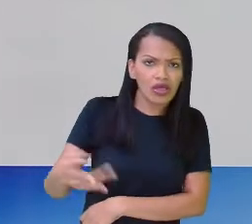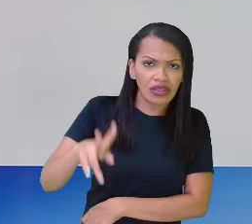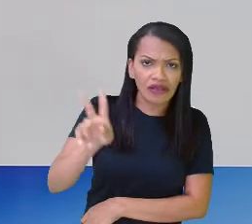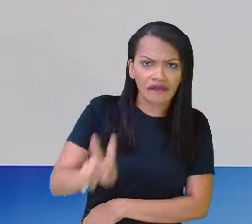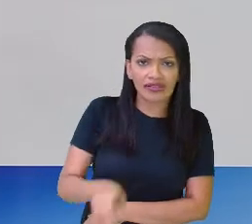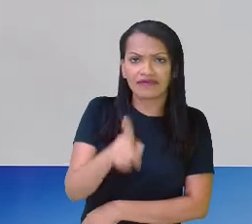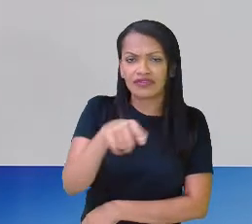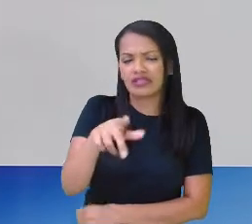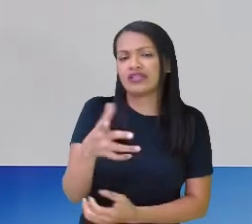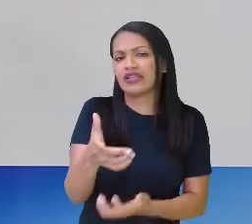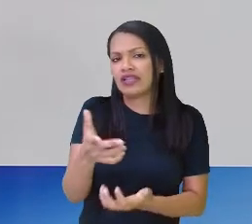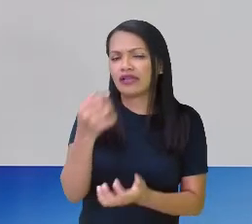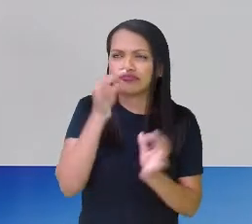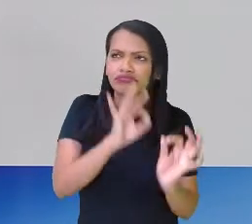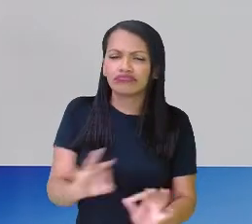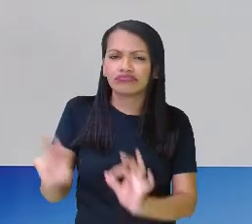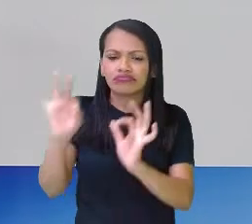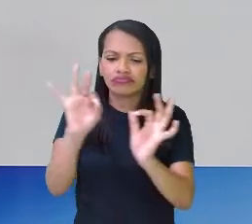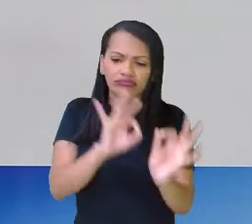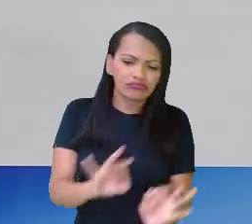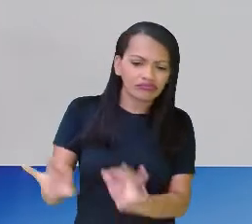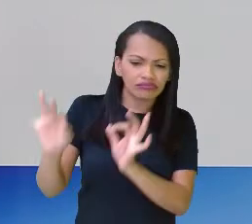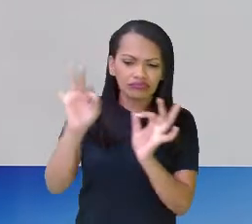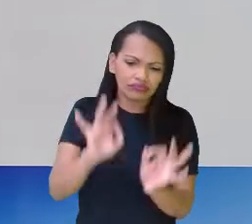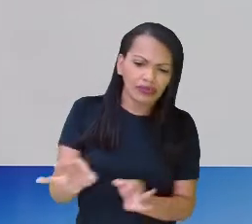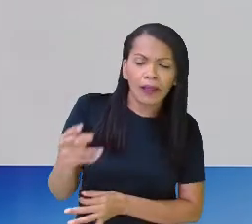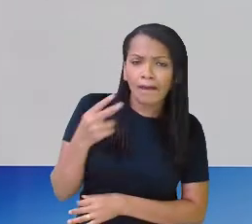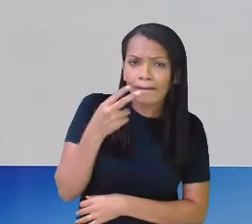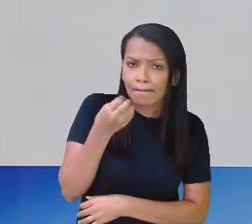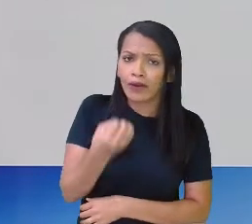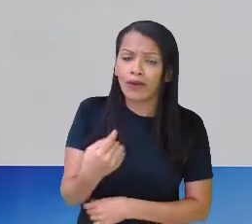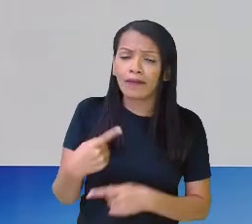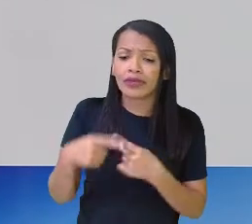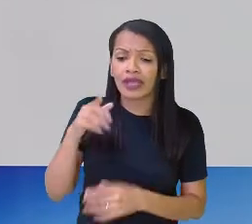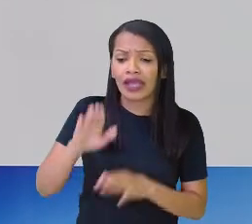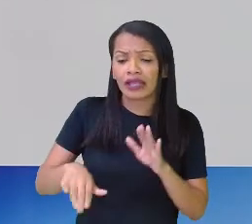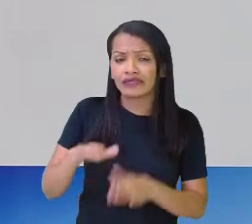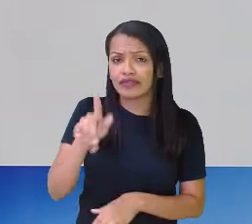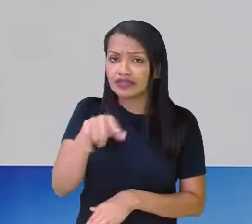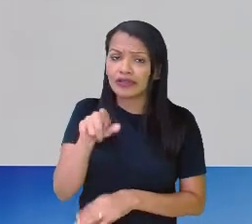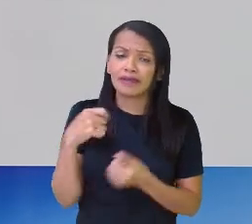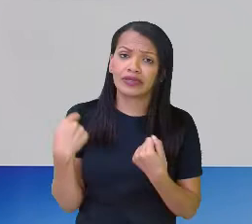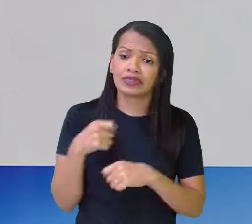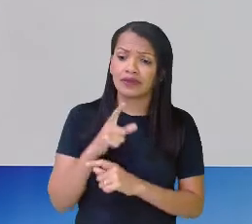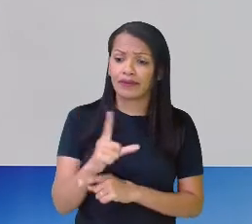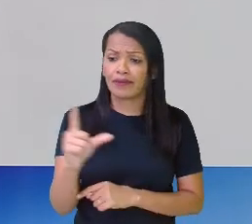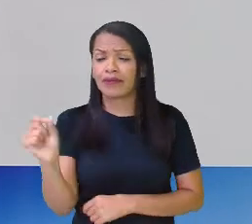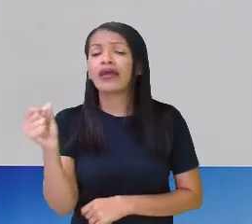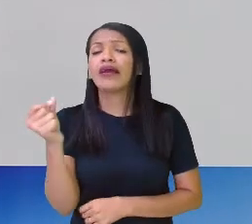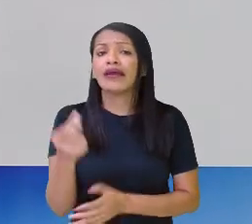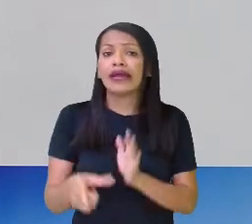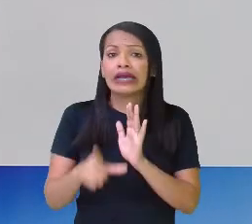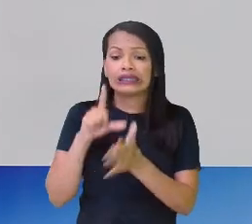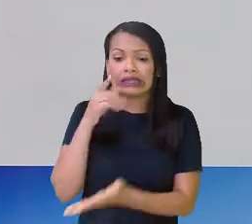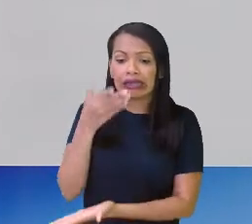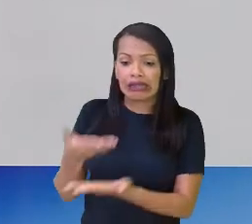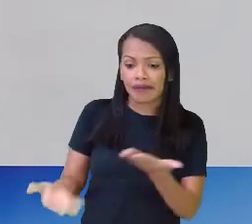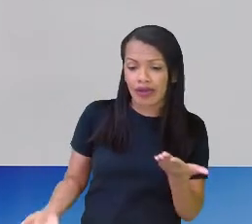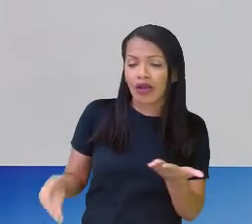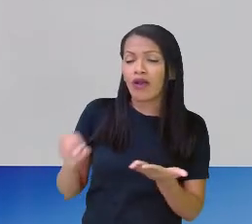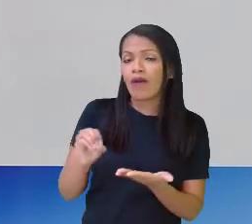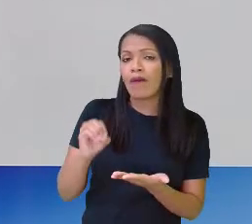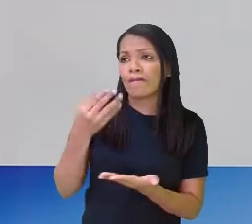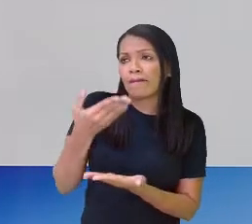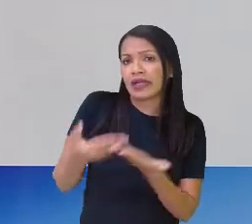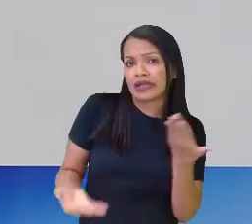quiser. Isso é bom, né? Porque às vezes você tem que sair antes de acabar a aula, às vezes você perdeu um pedacinho